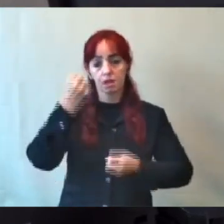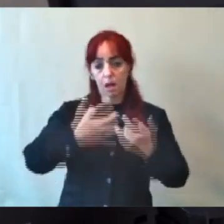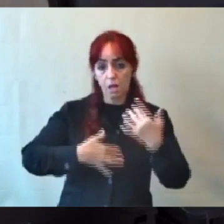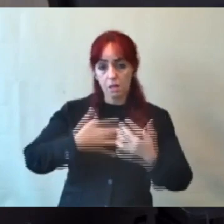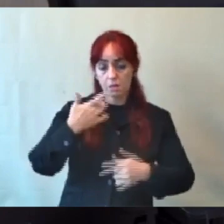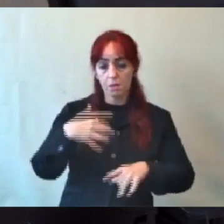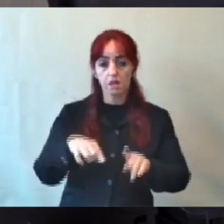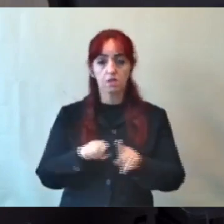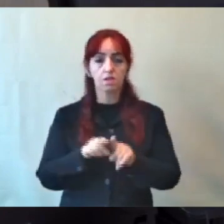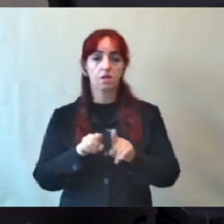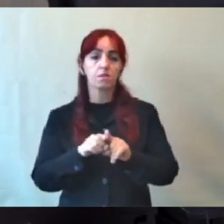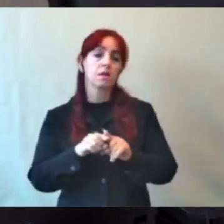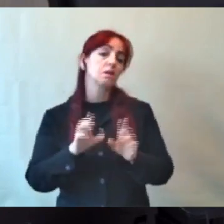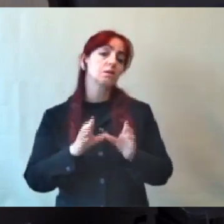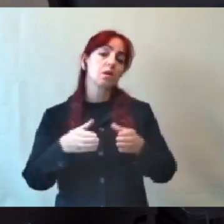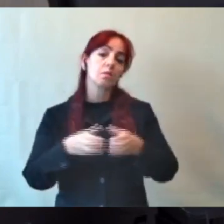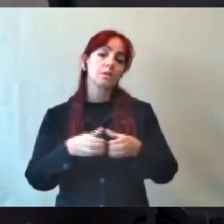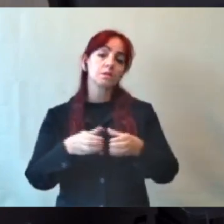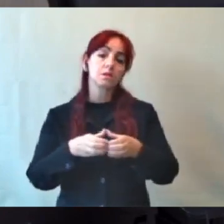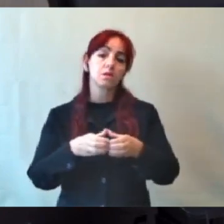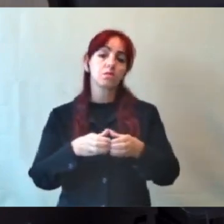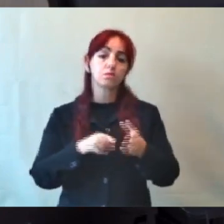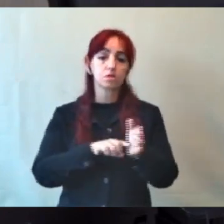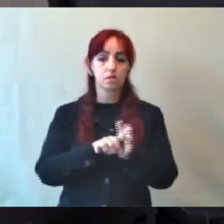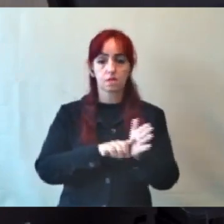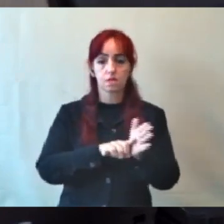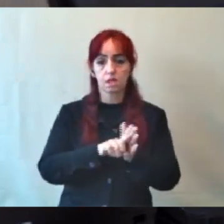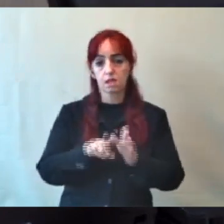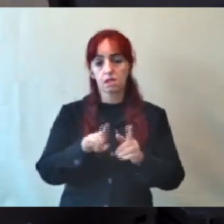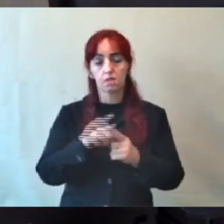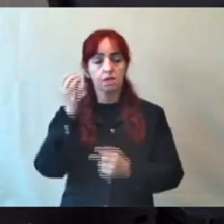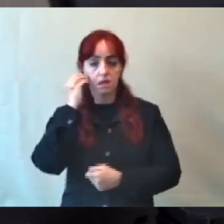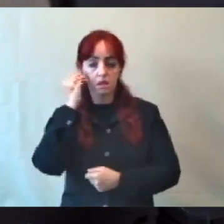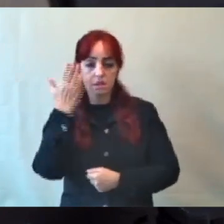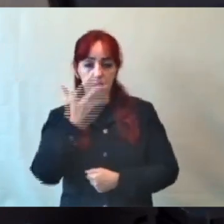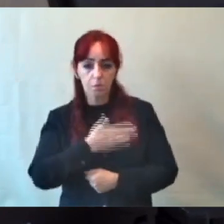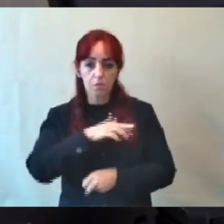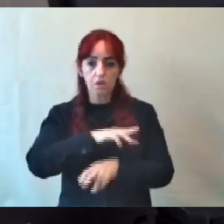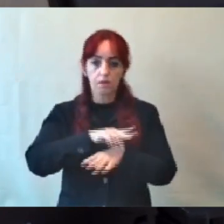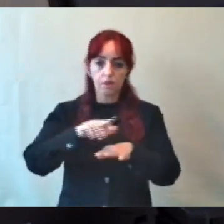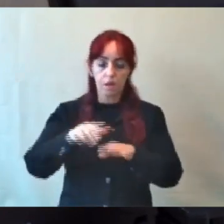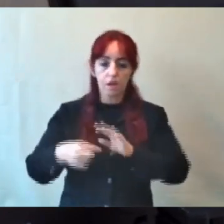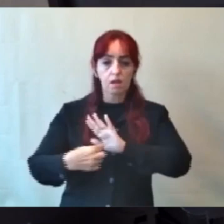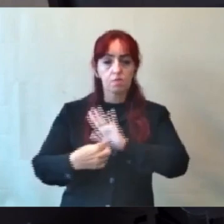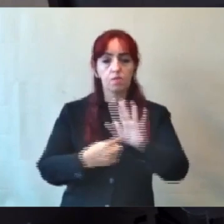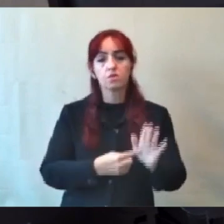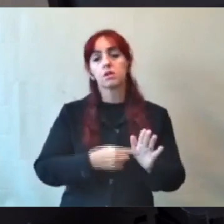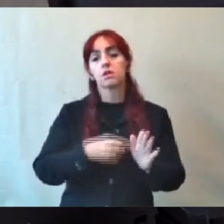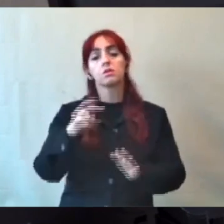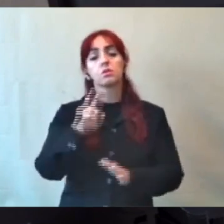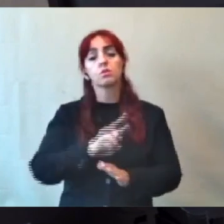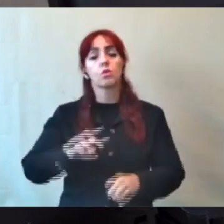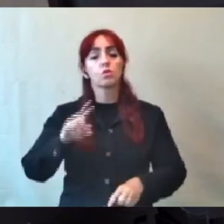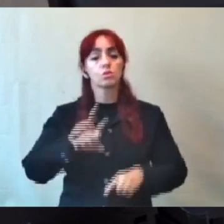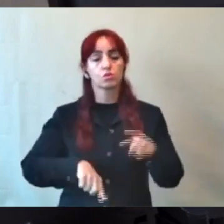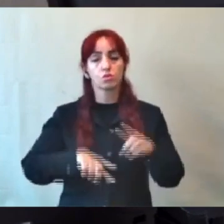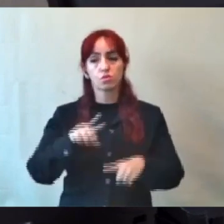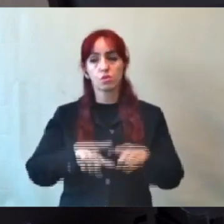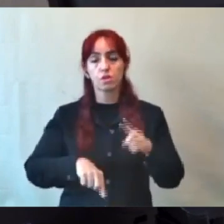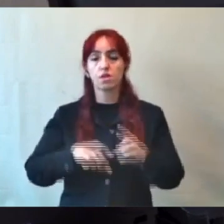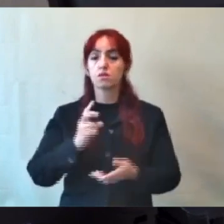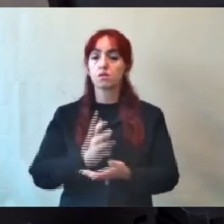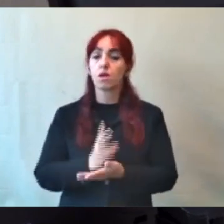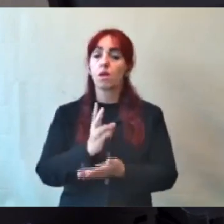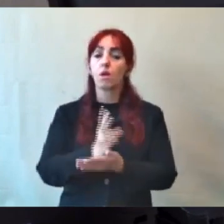inquérito. Documento contém ainda trecho Intimamos na condição de testemunha, confirmando o uso do instrumento da intimação, apesar de ausente qualquer previsão na lei